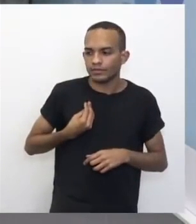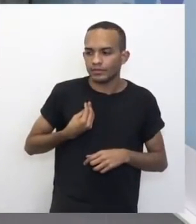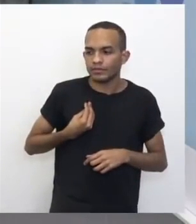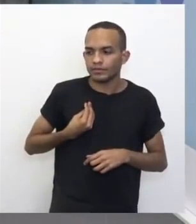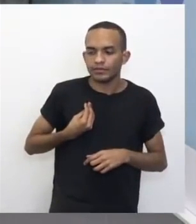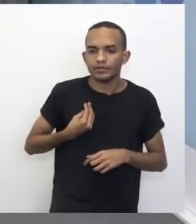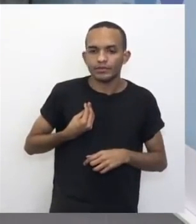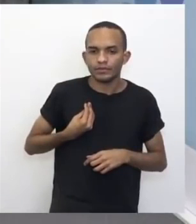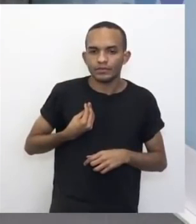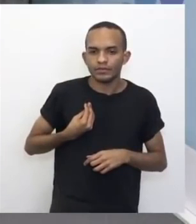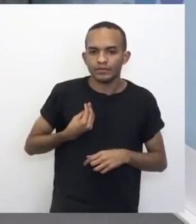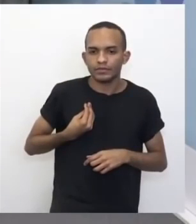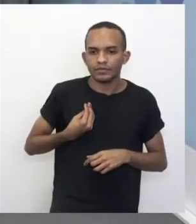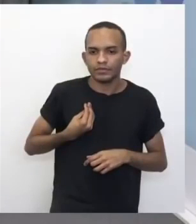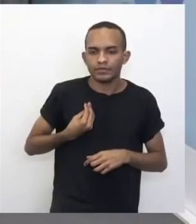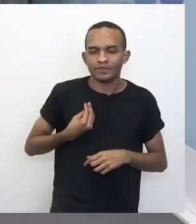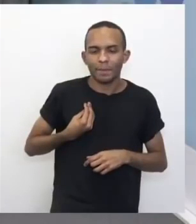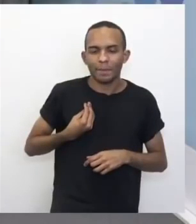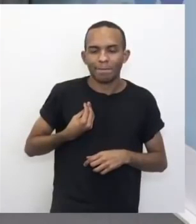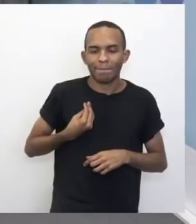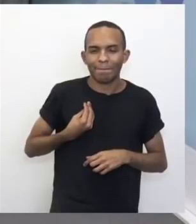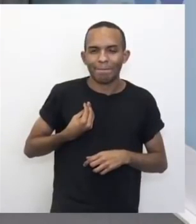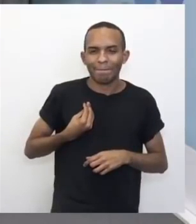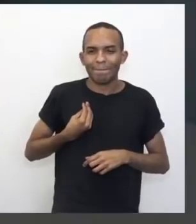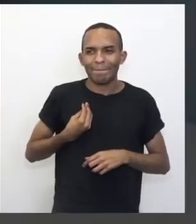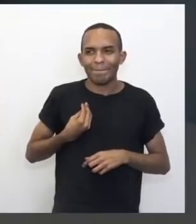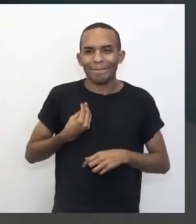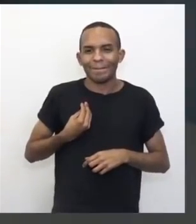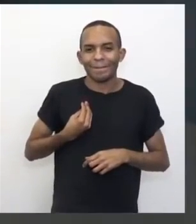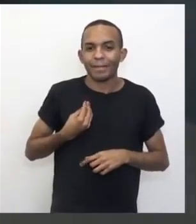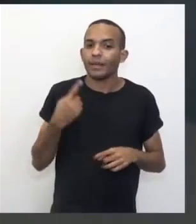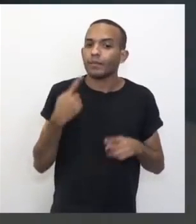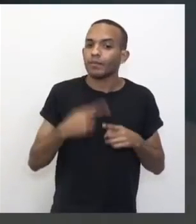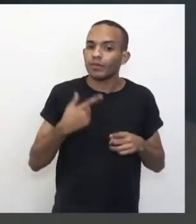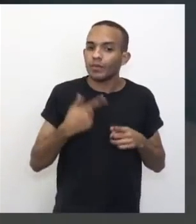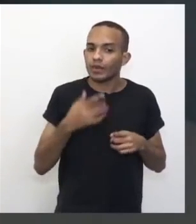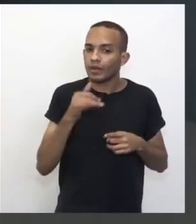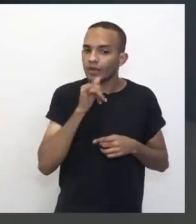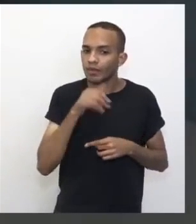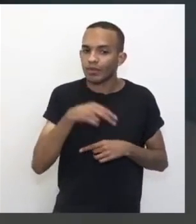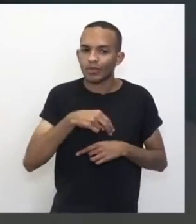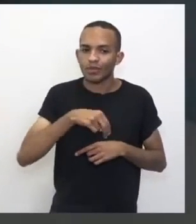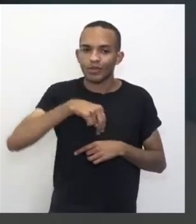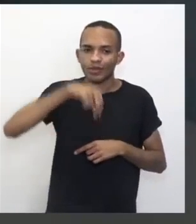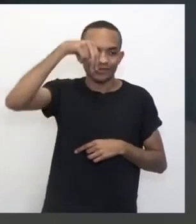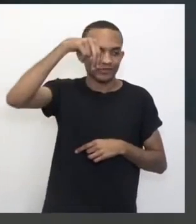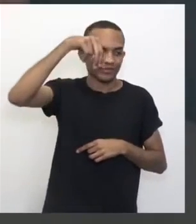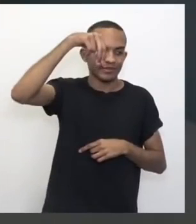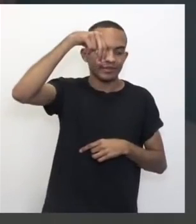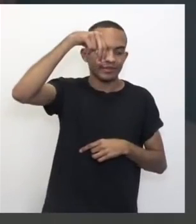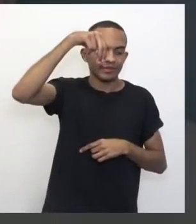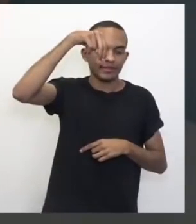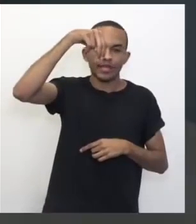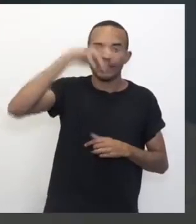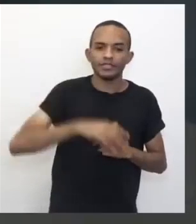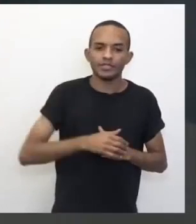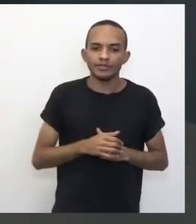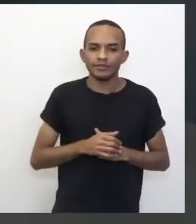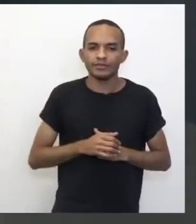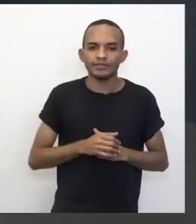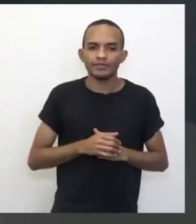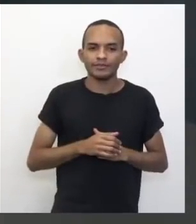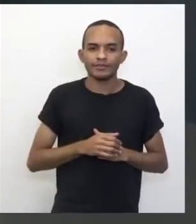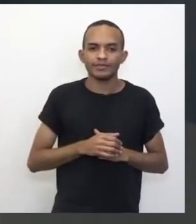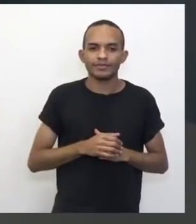Agora é aproximadamente 9 horas. Então, por que a face norte, né? Eu vou mostrar pra vocês. Norte é o que tá